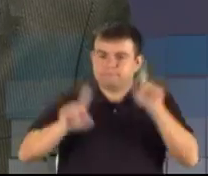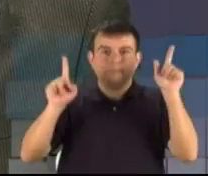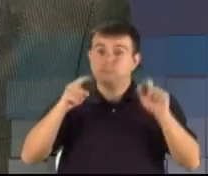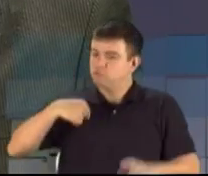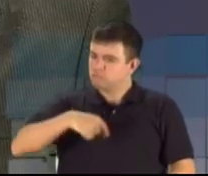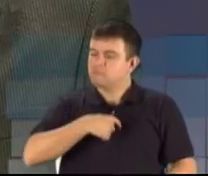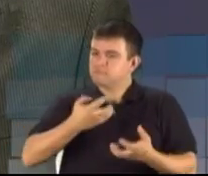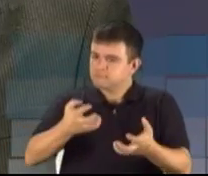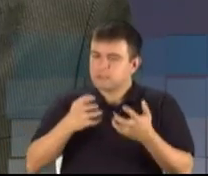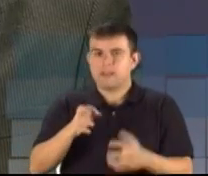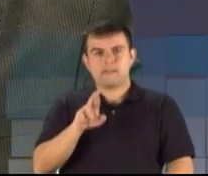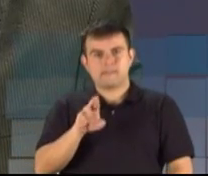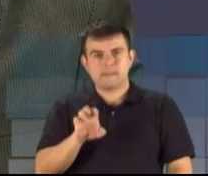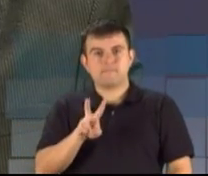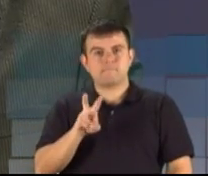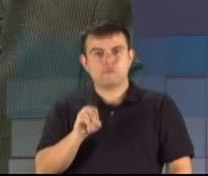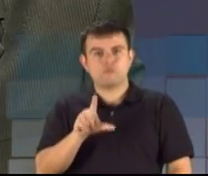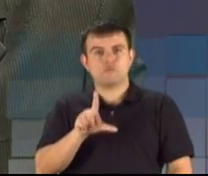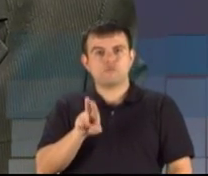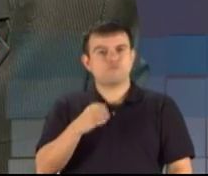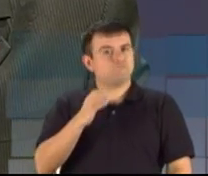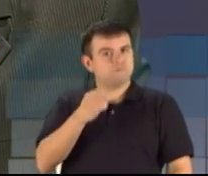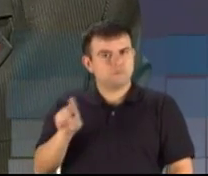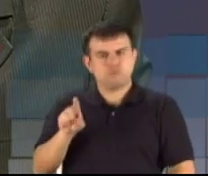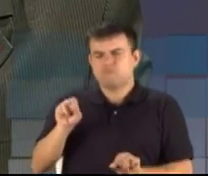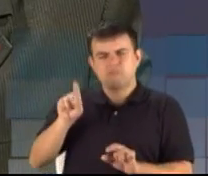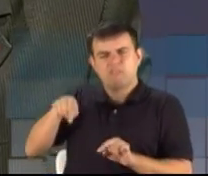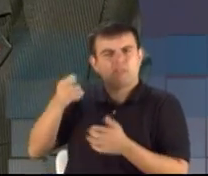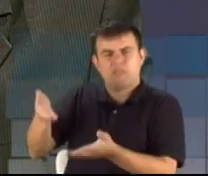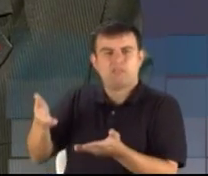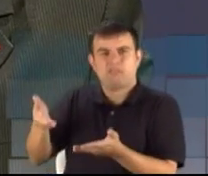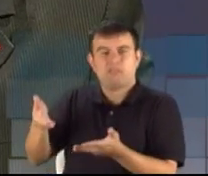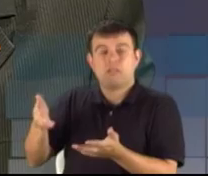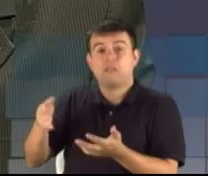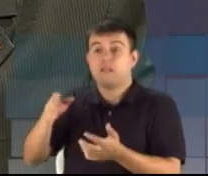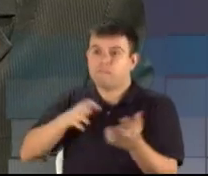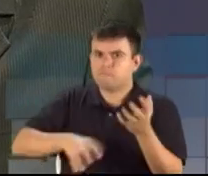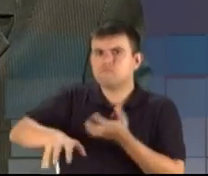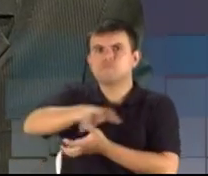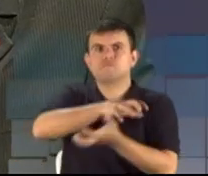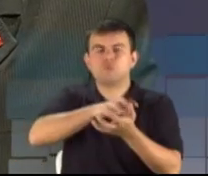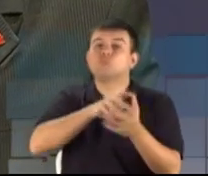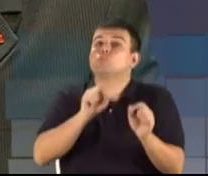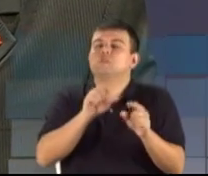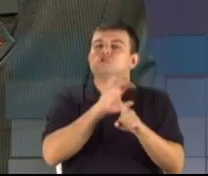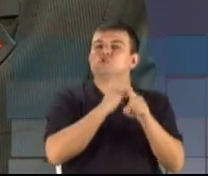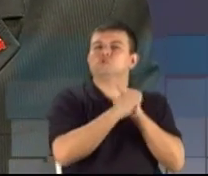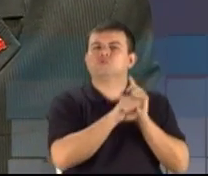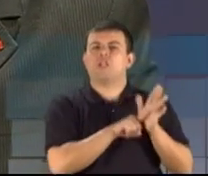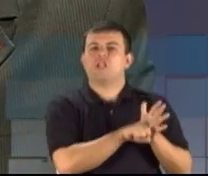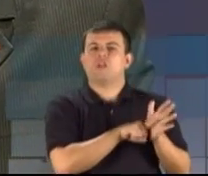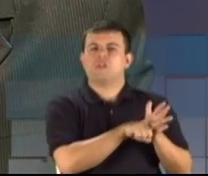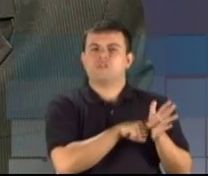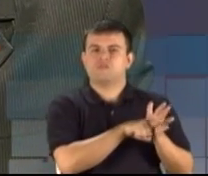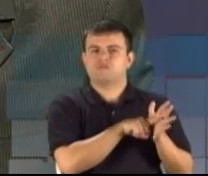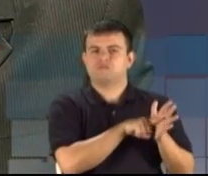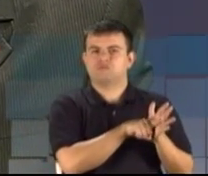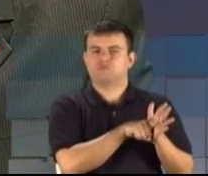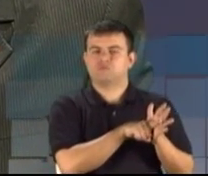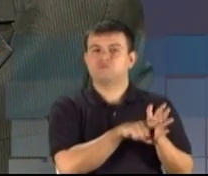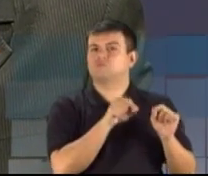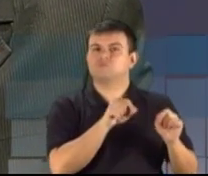revolução. O é revolução? Revolução do ponto de vista sociológico. Revolução como um